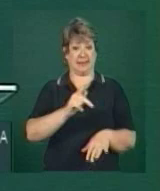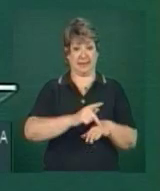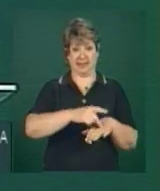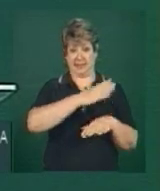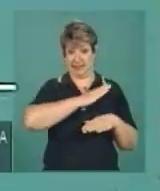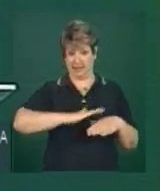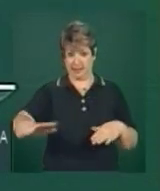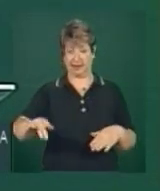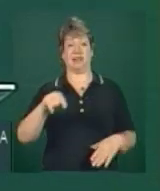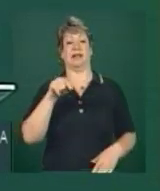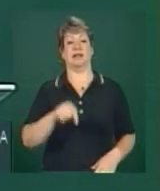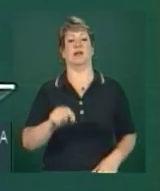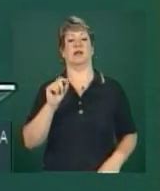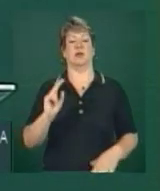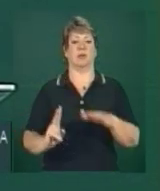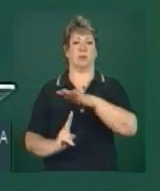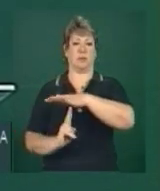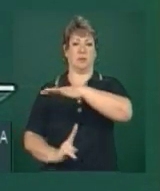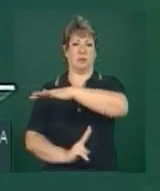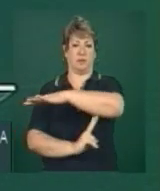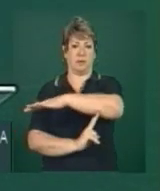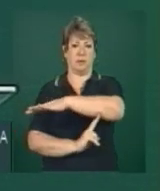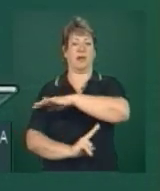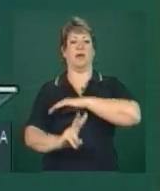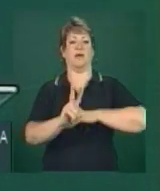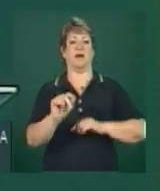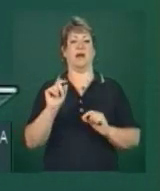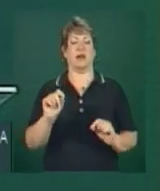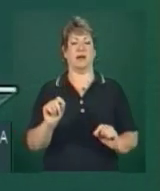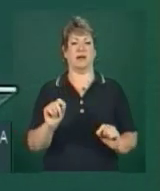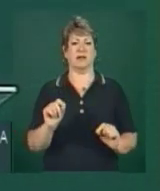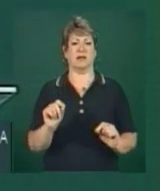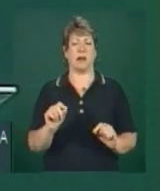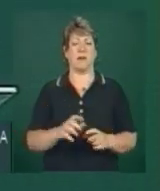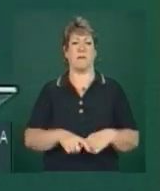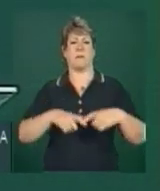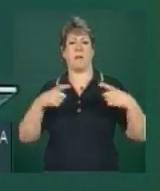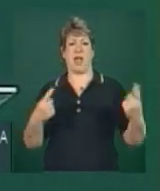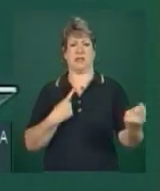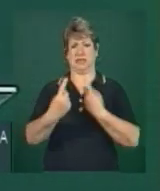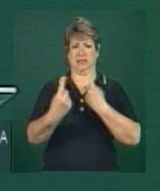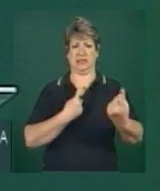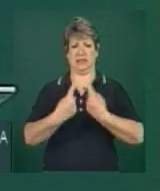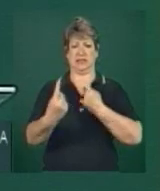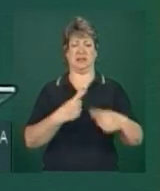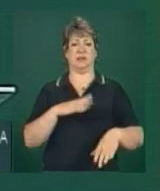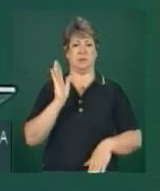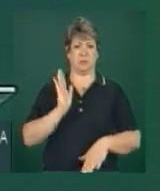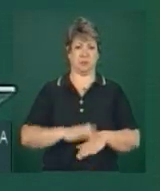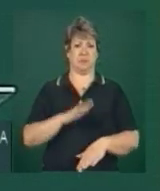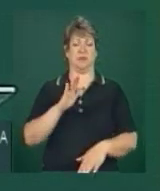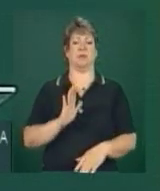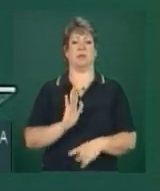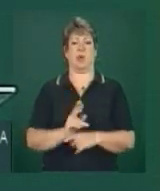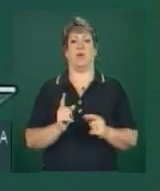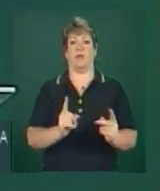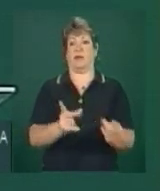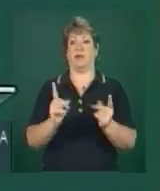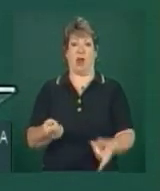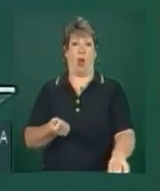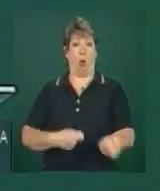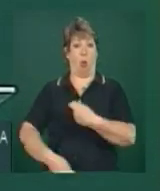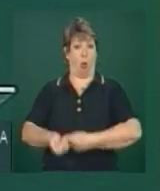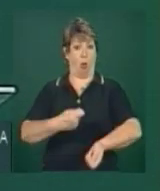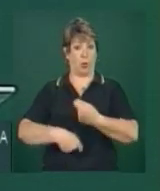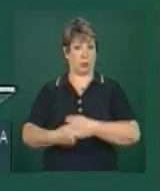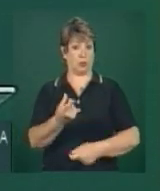a ponte que suportará talvez o maior movimento justamente porque será uma ponte